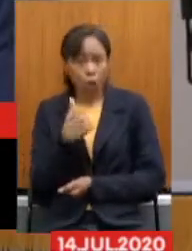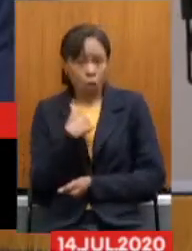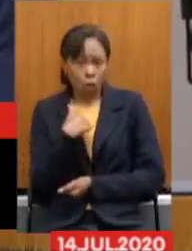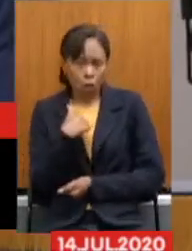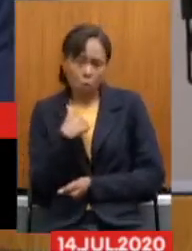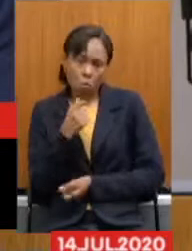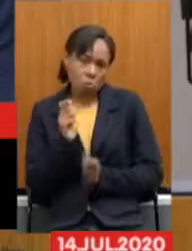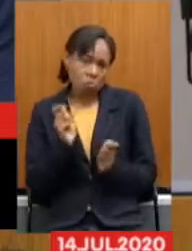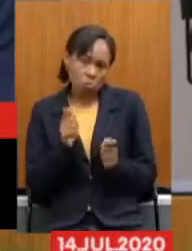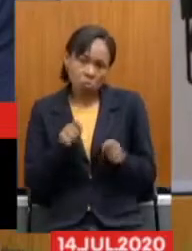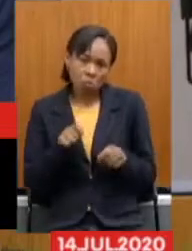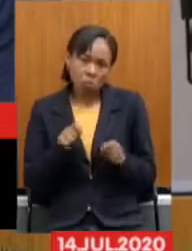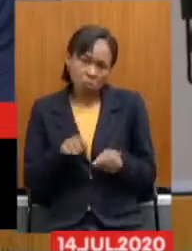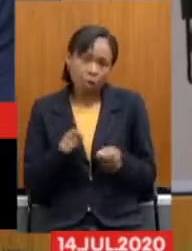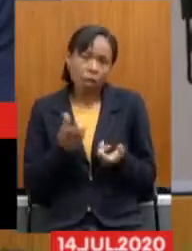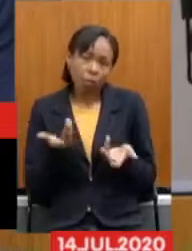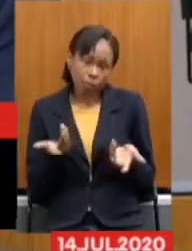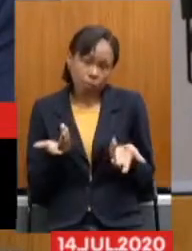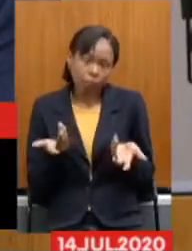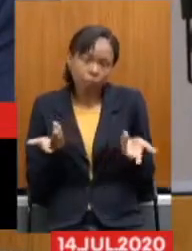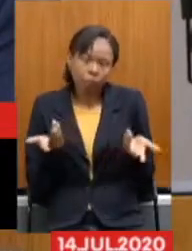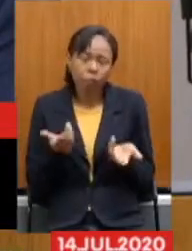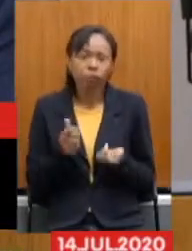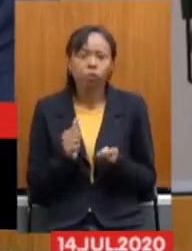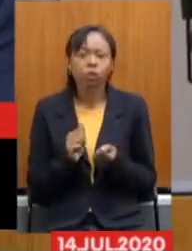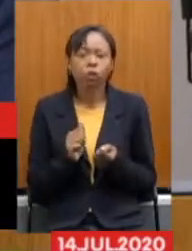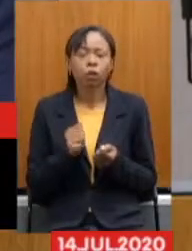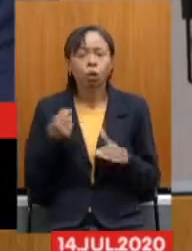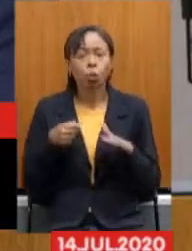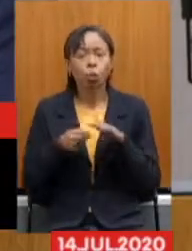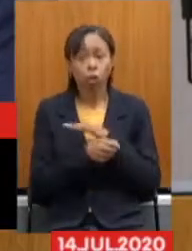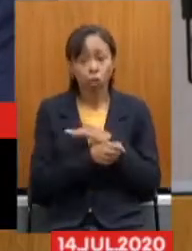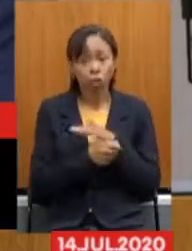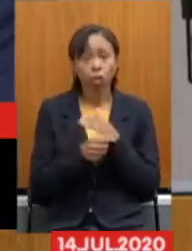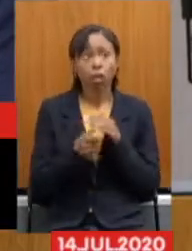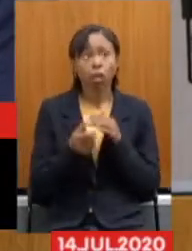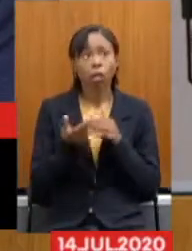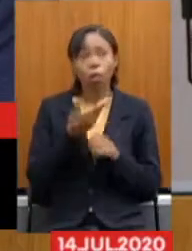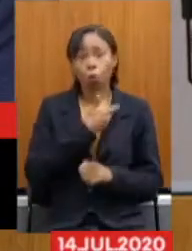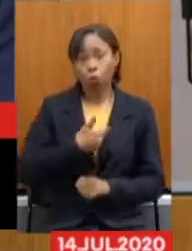Condição Colocaria Todo o governo Com o governo